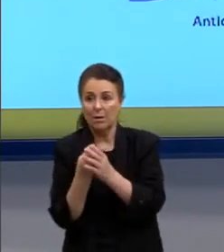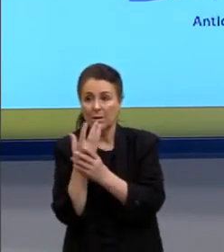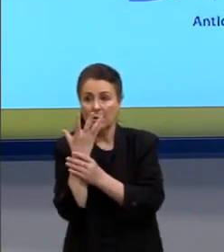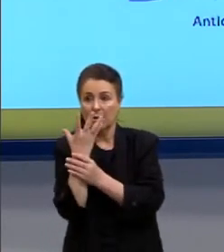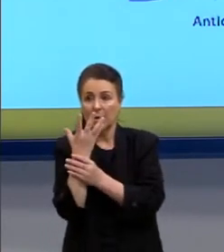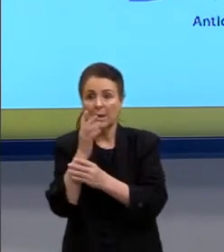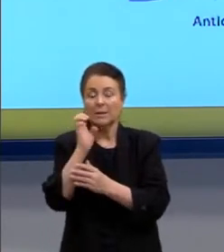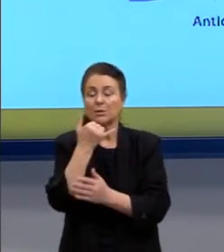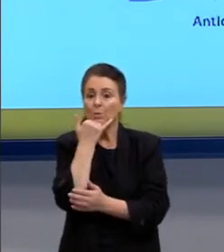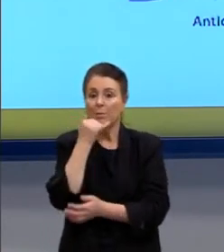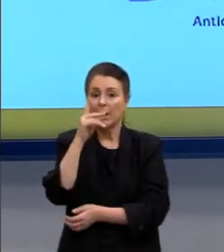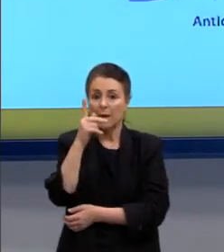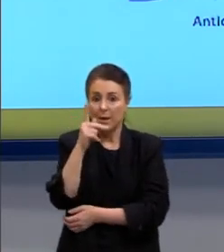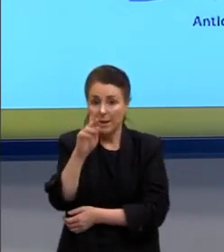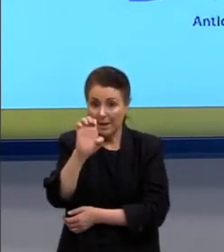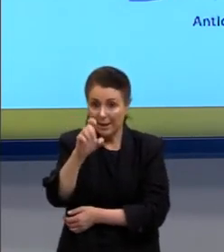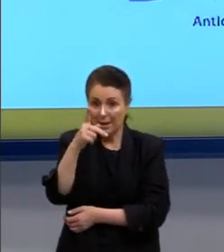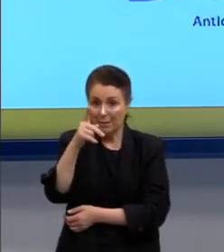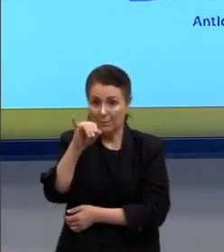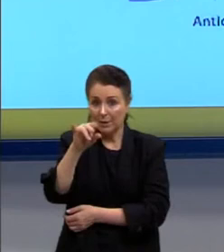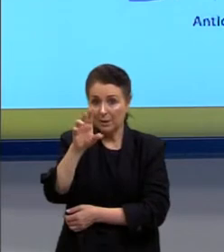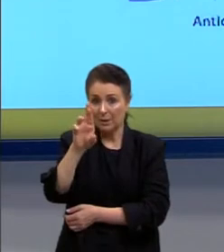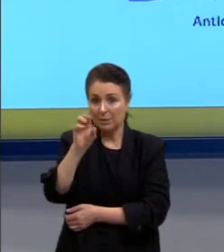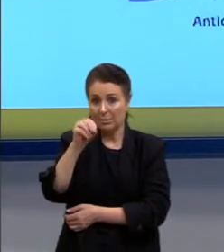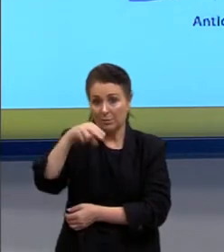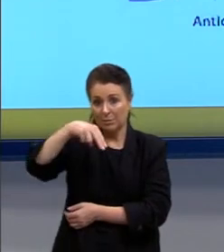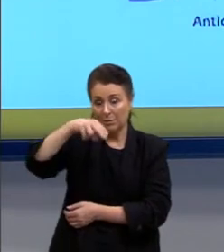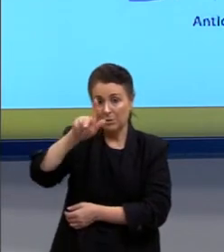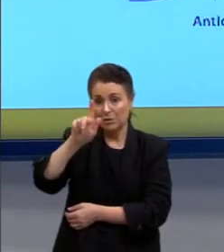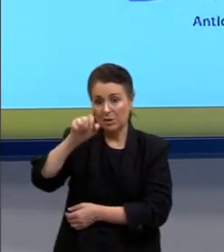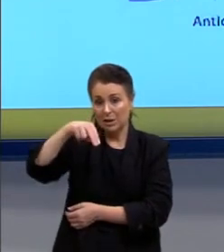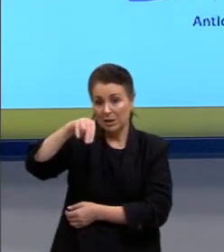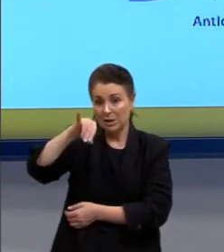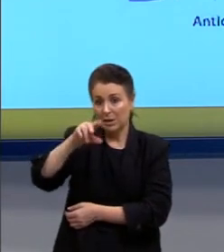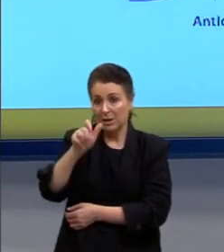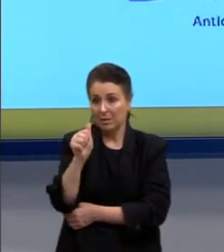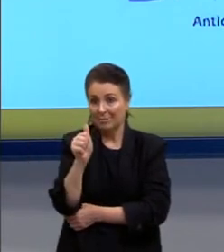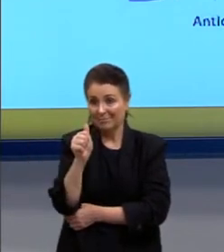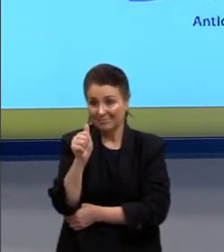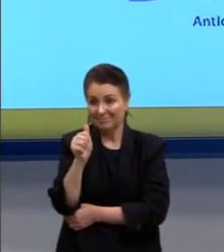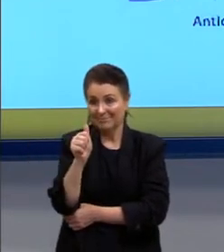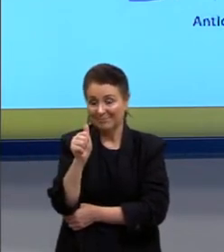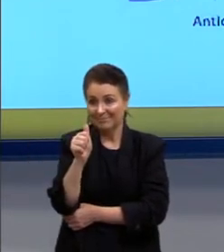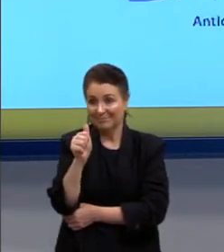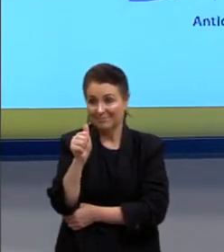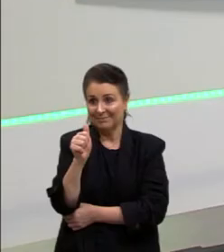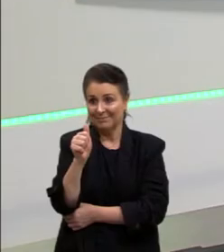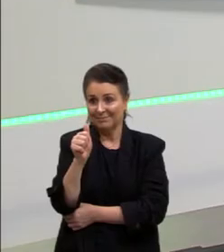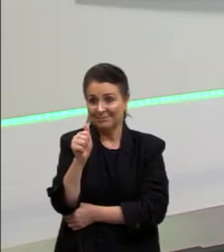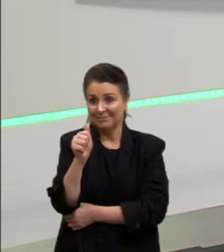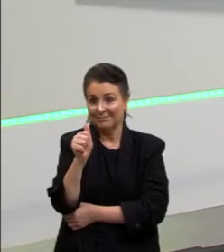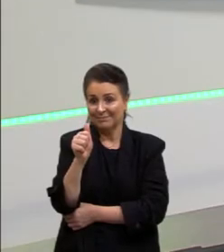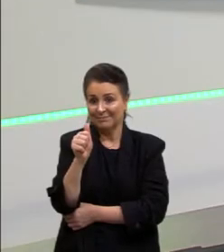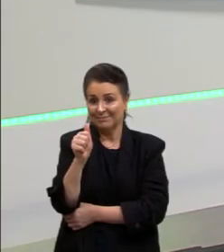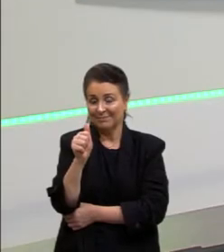dessas montanhas, tá? Relacionado a isso, tá? Agorizada. Vamos passar mais um aqui.